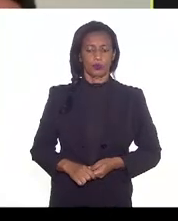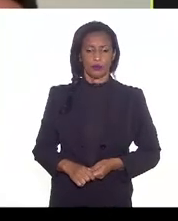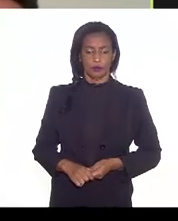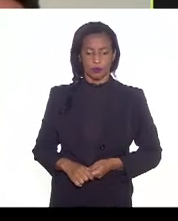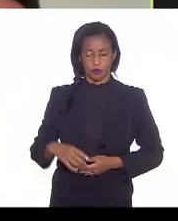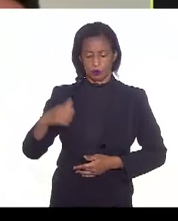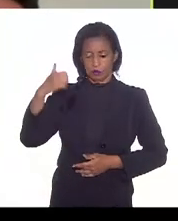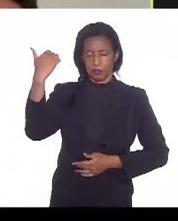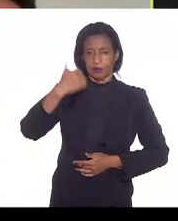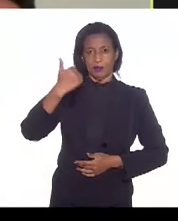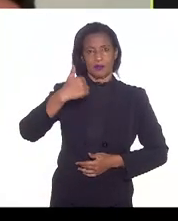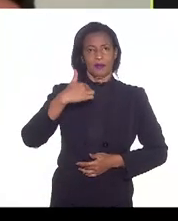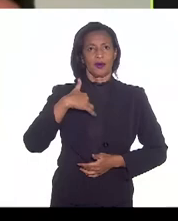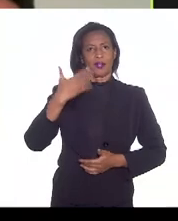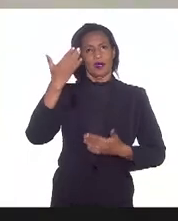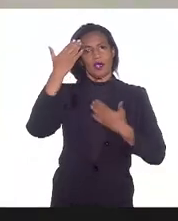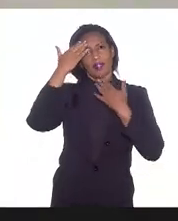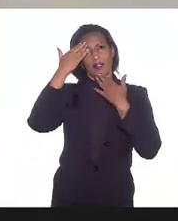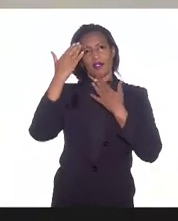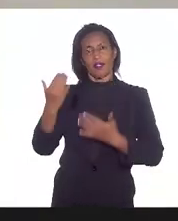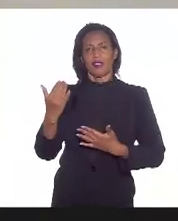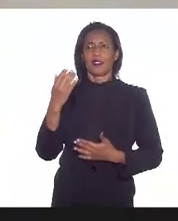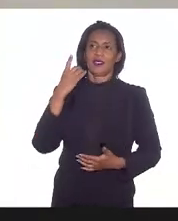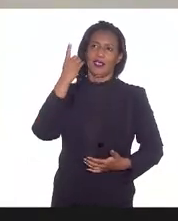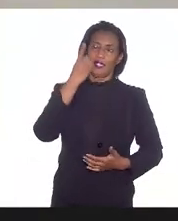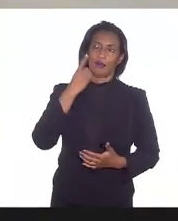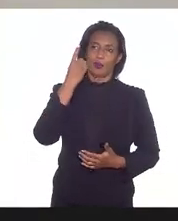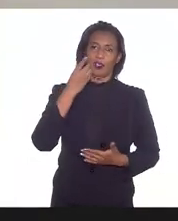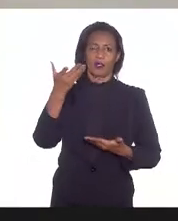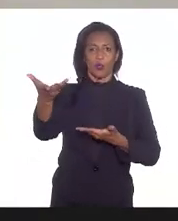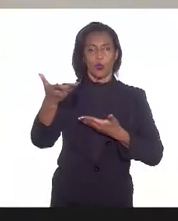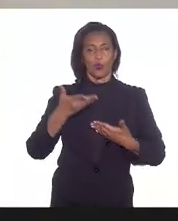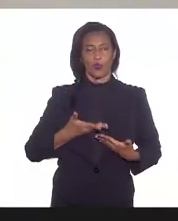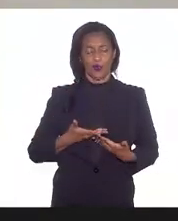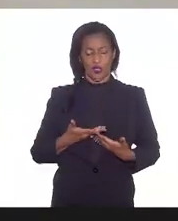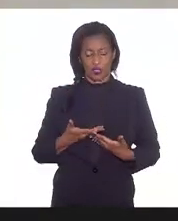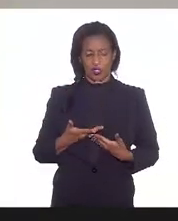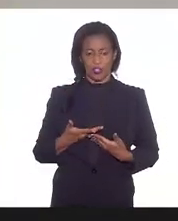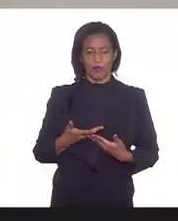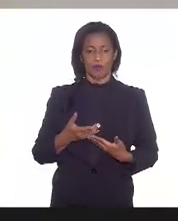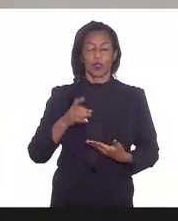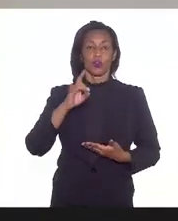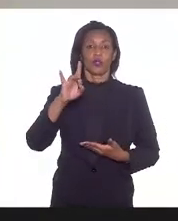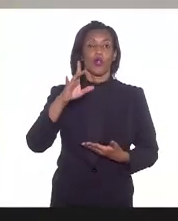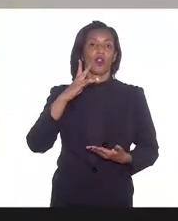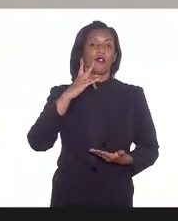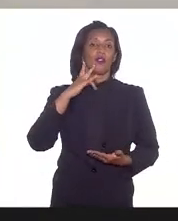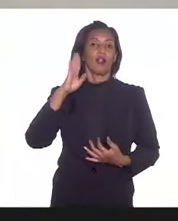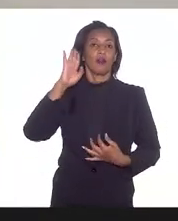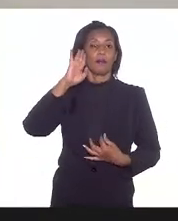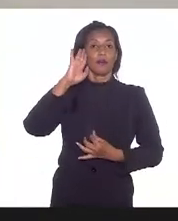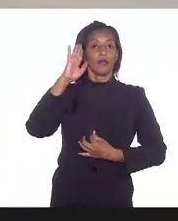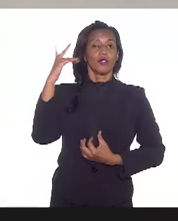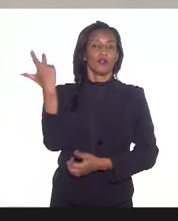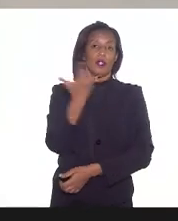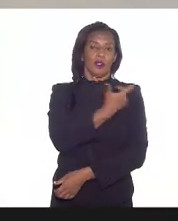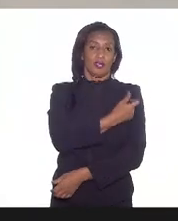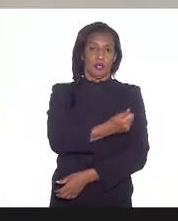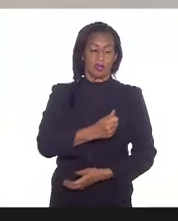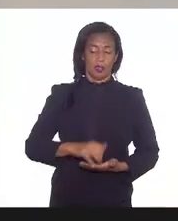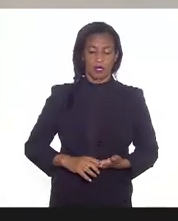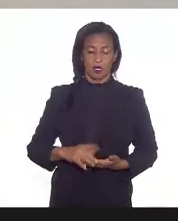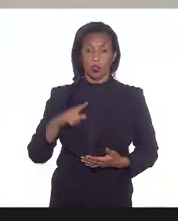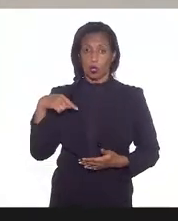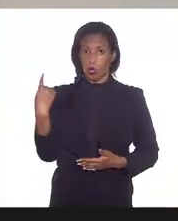primeiro lugar gostaria de agradecer deputada ao convite só em relação a prioridade de vacina nós enquanto